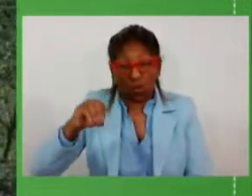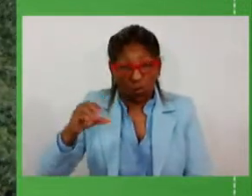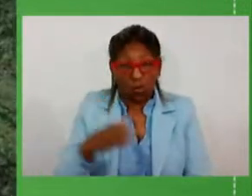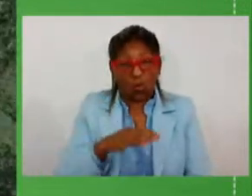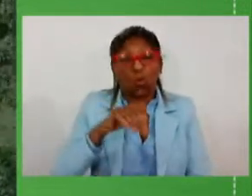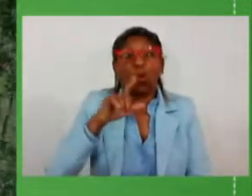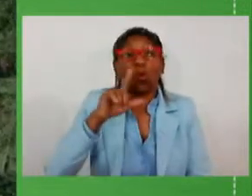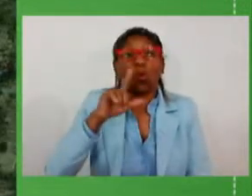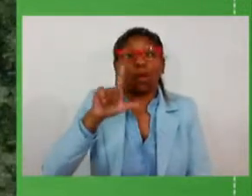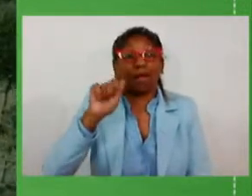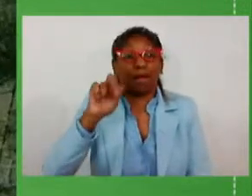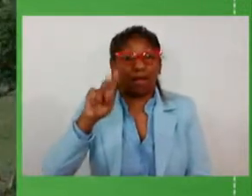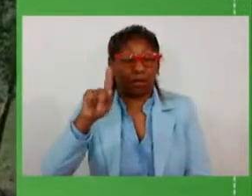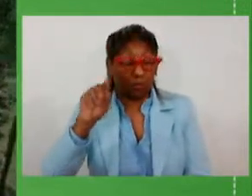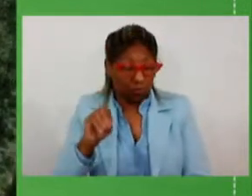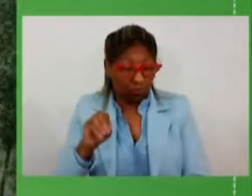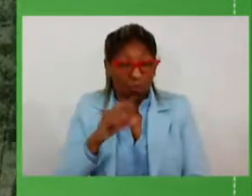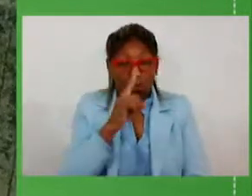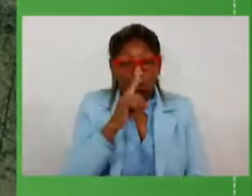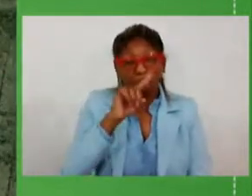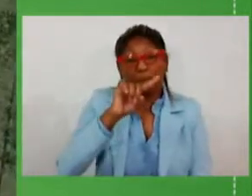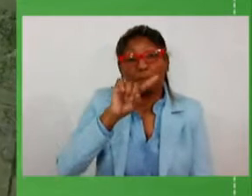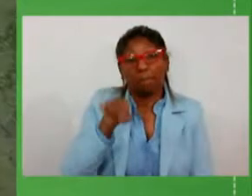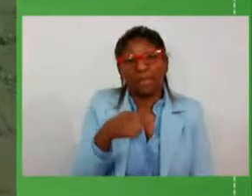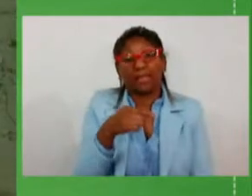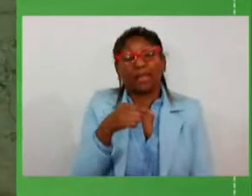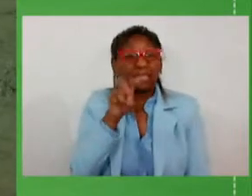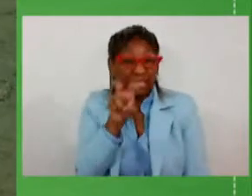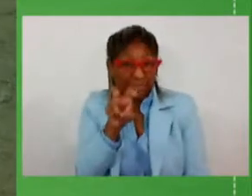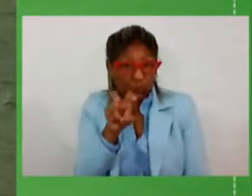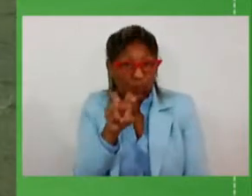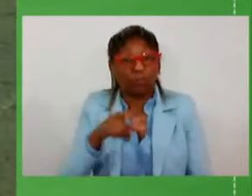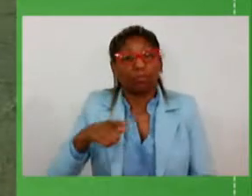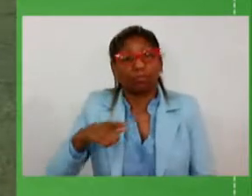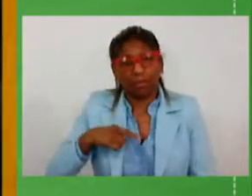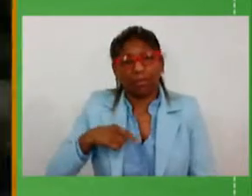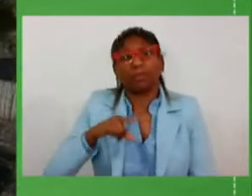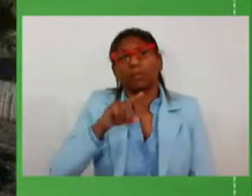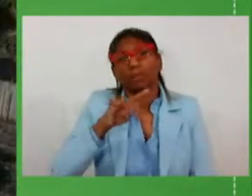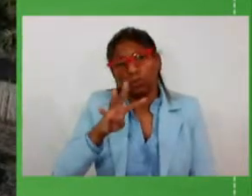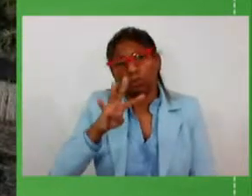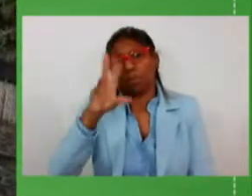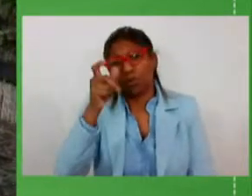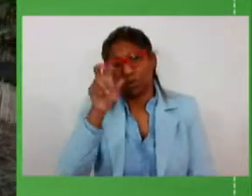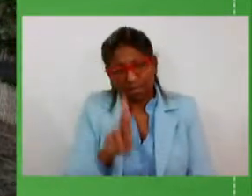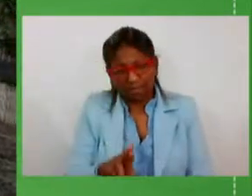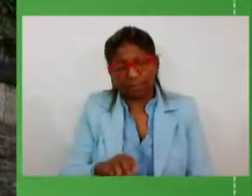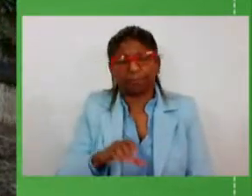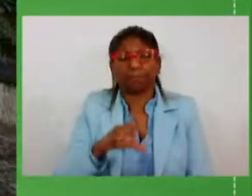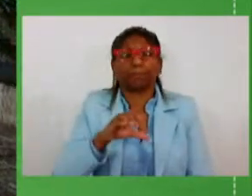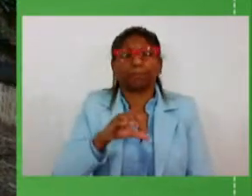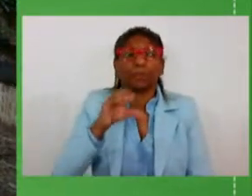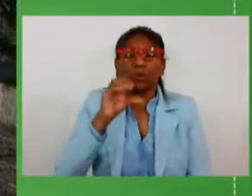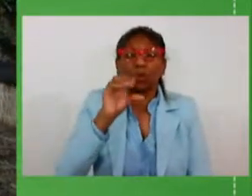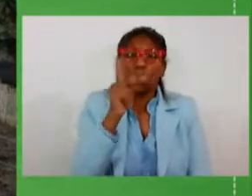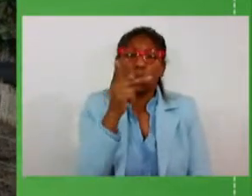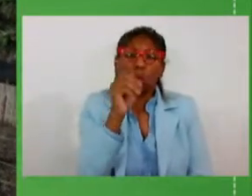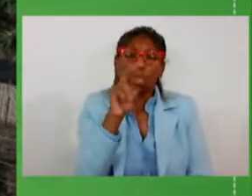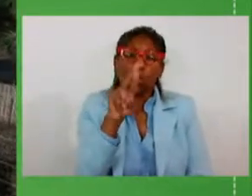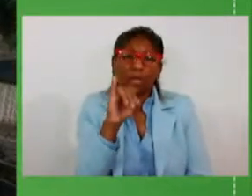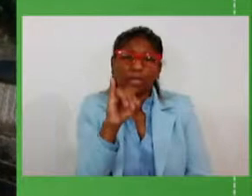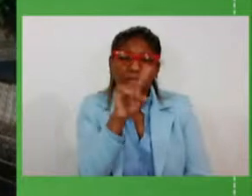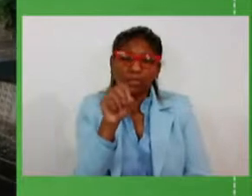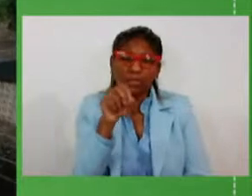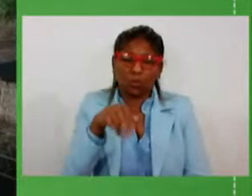165 previstos aqui 14 milhões de reais Crício Mal Horizontina tem a previsão de